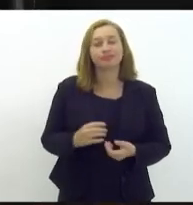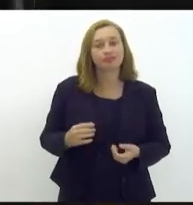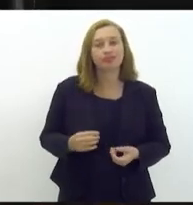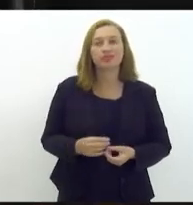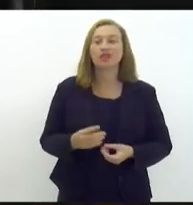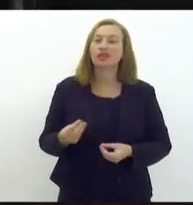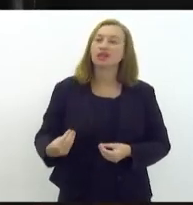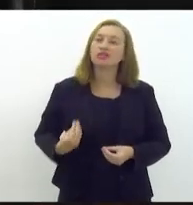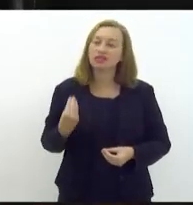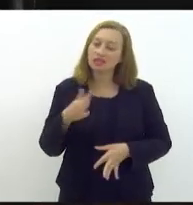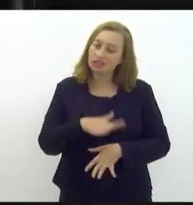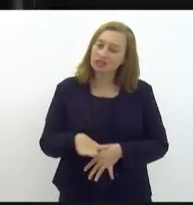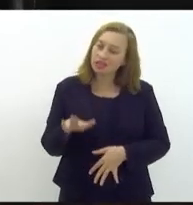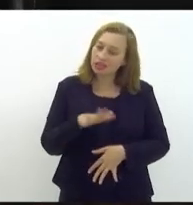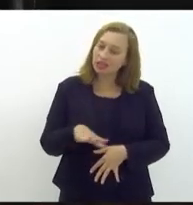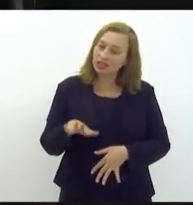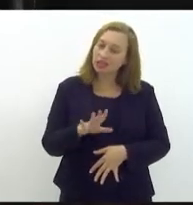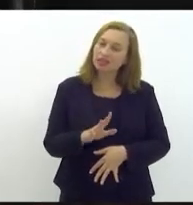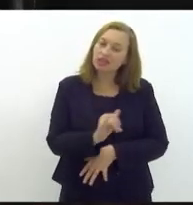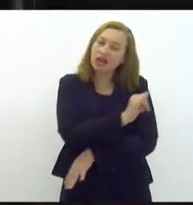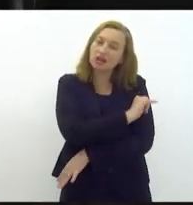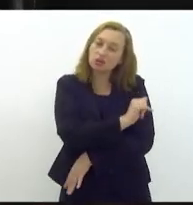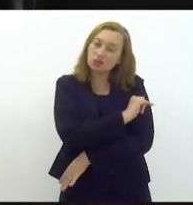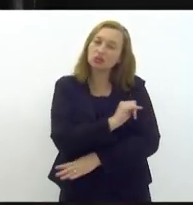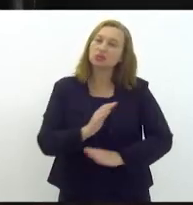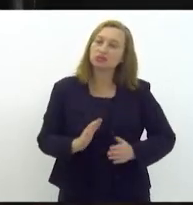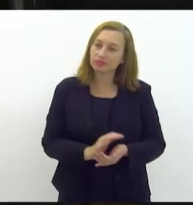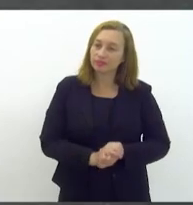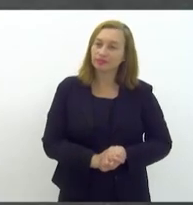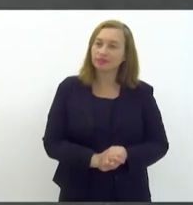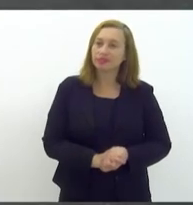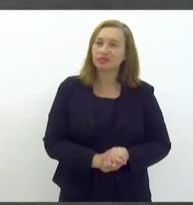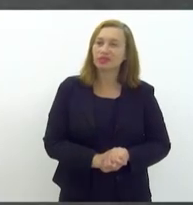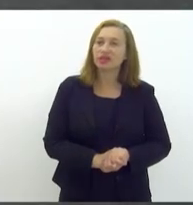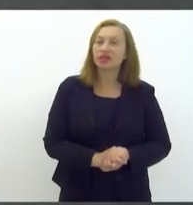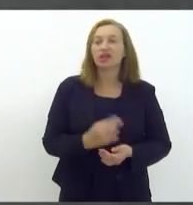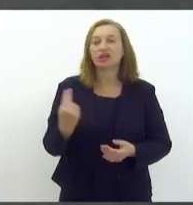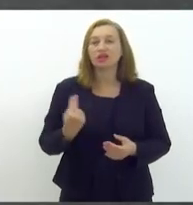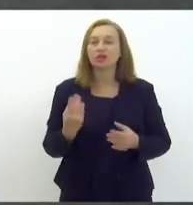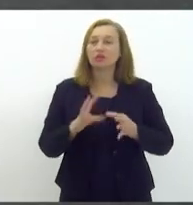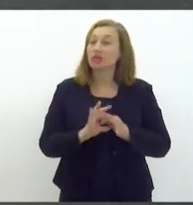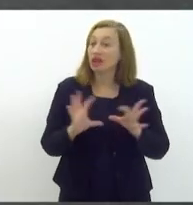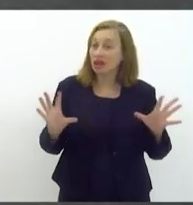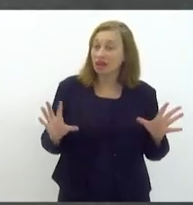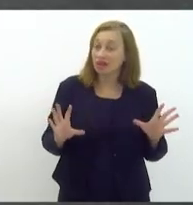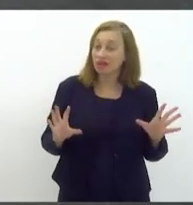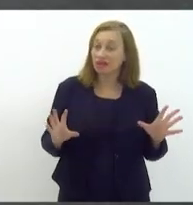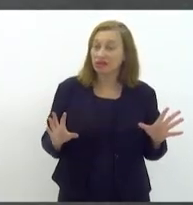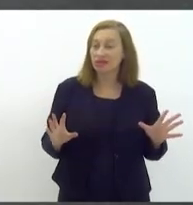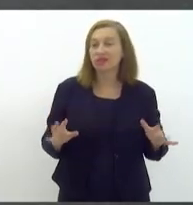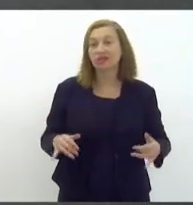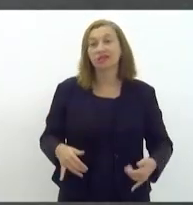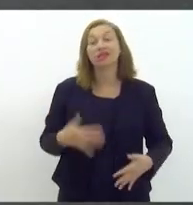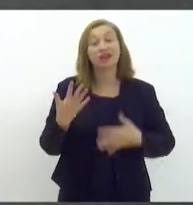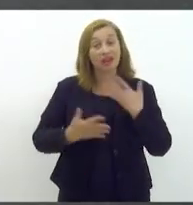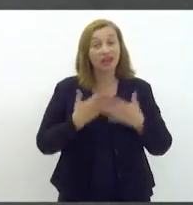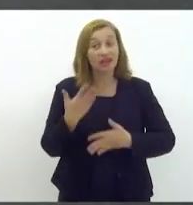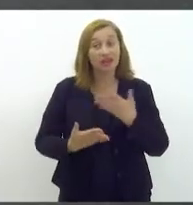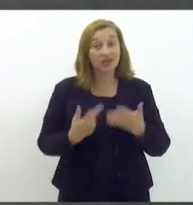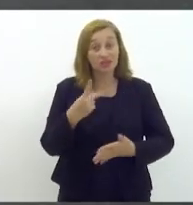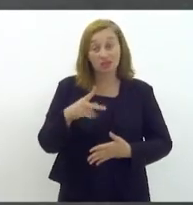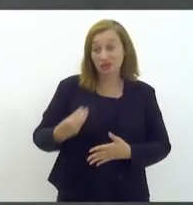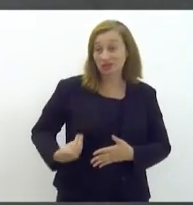na vida dos nossos alunos da rede. A coautoria está aberta e muito me alegra a sua